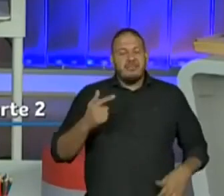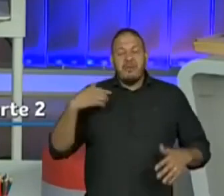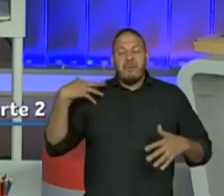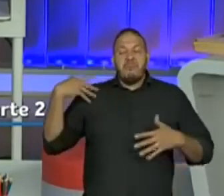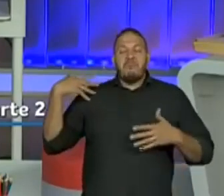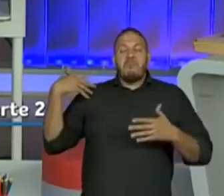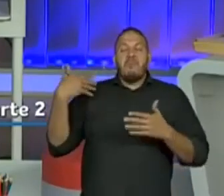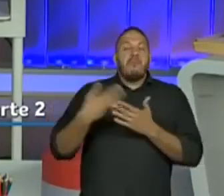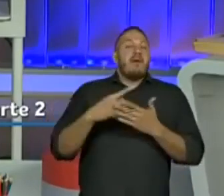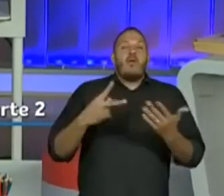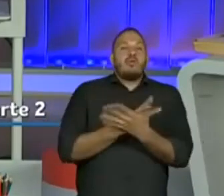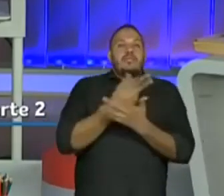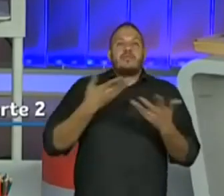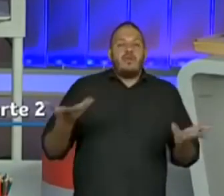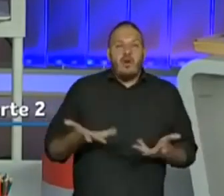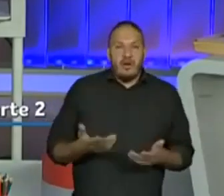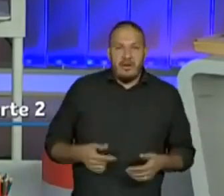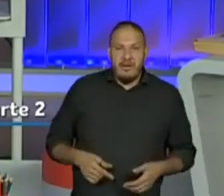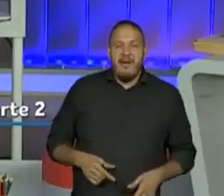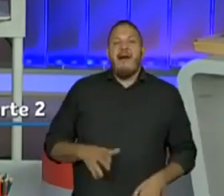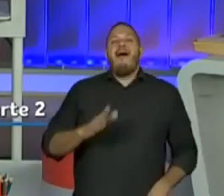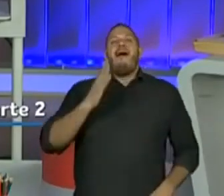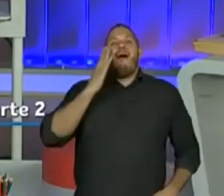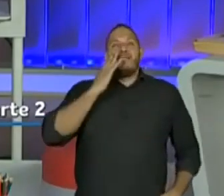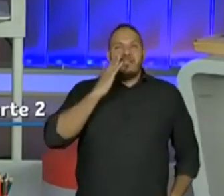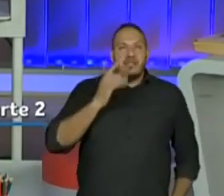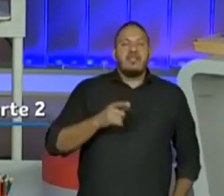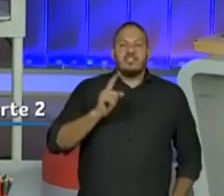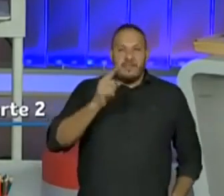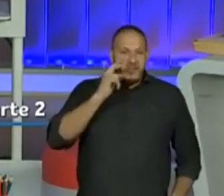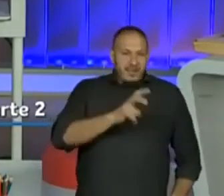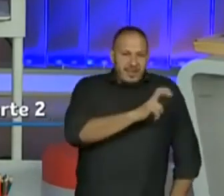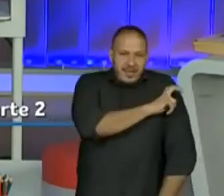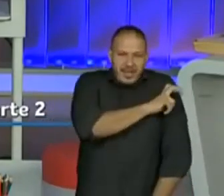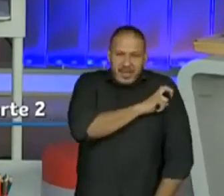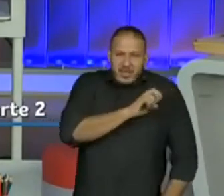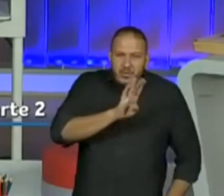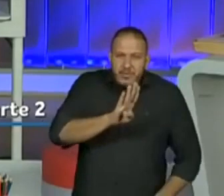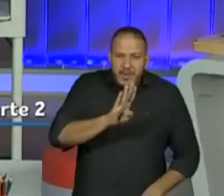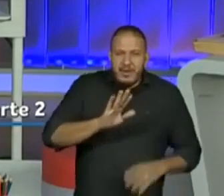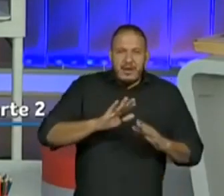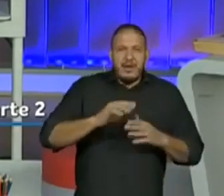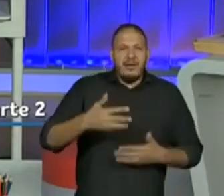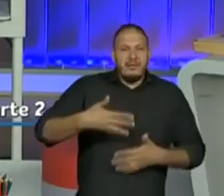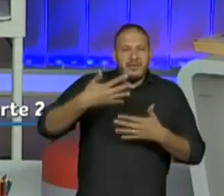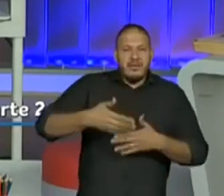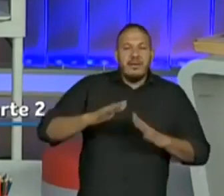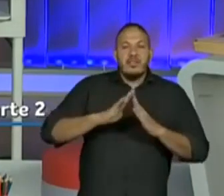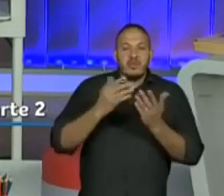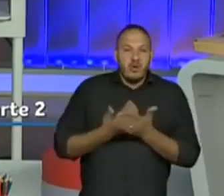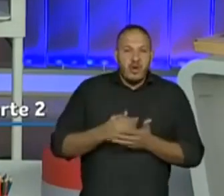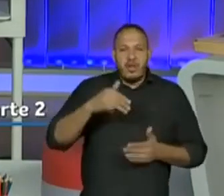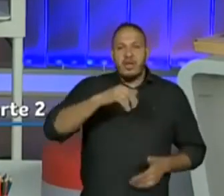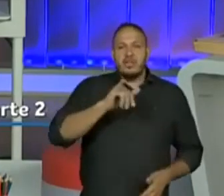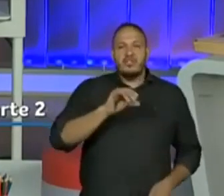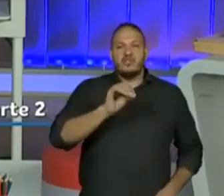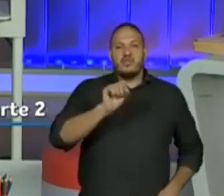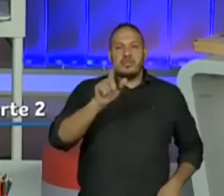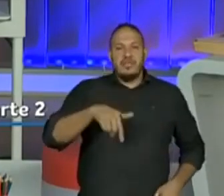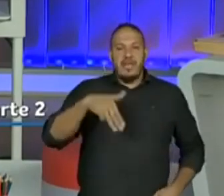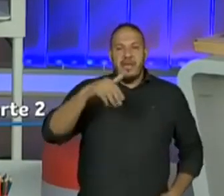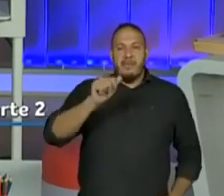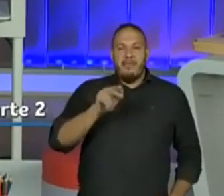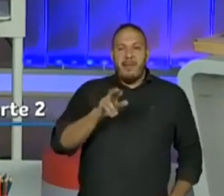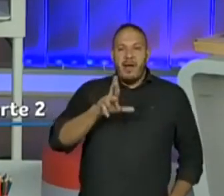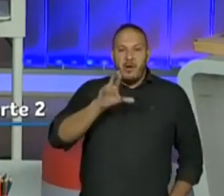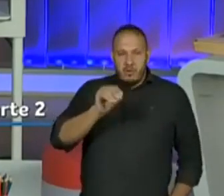ponto? Ah, gostei. Já vi aqui, Quinto ano B, Escola José Mauro de Vasconcelos. Muito obrigado pelo